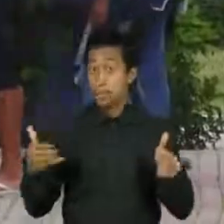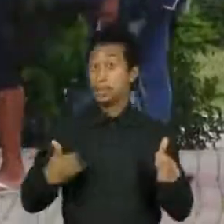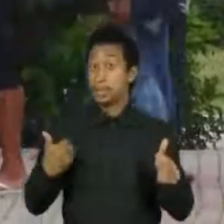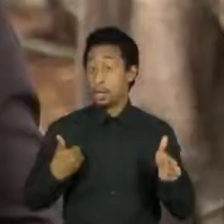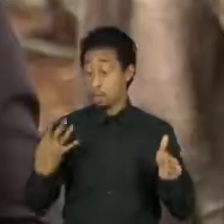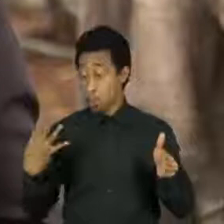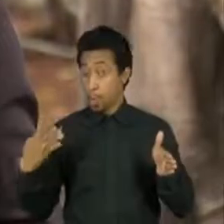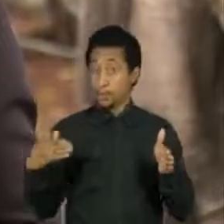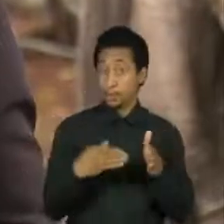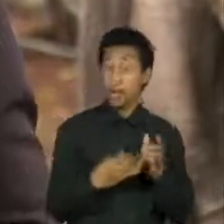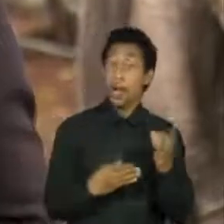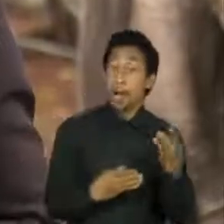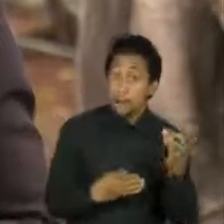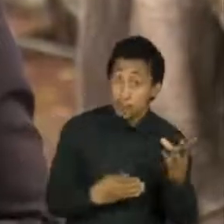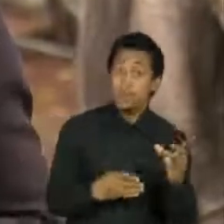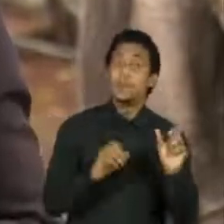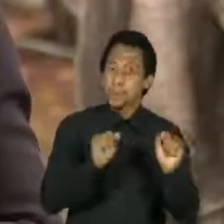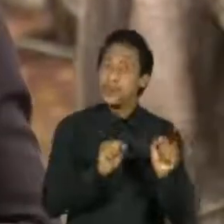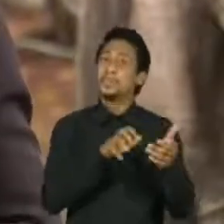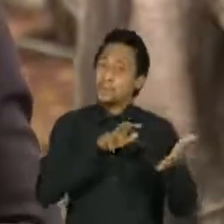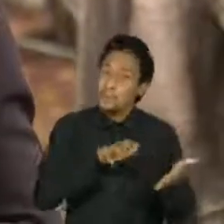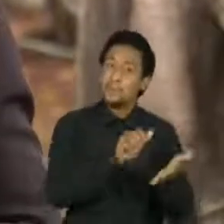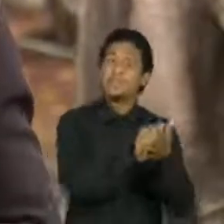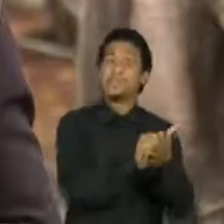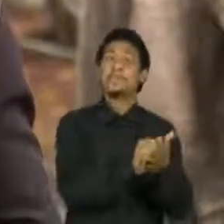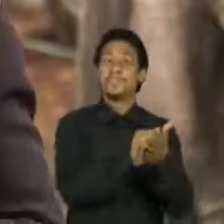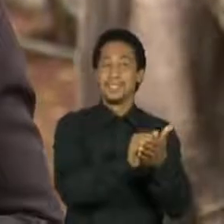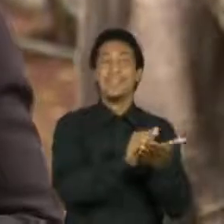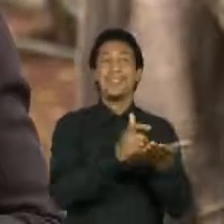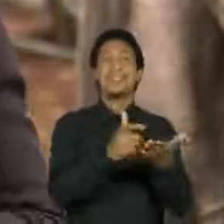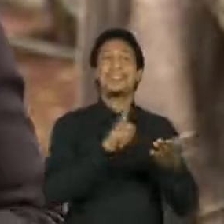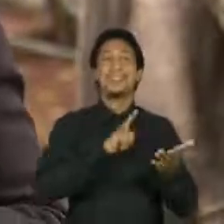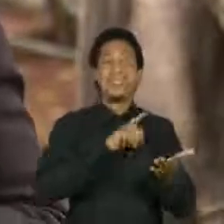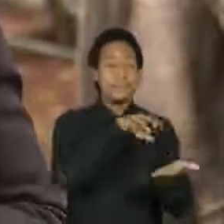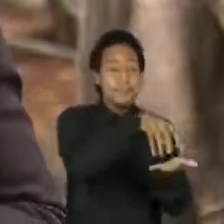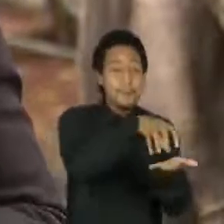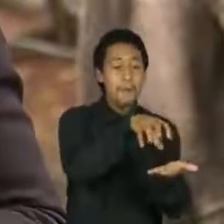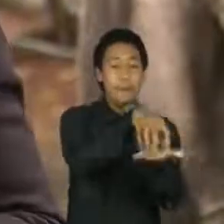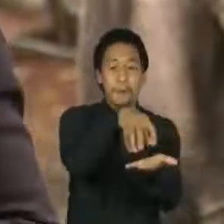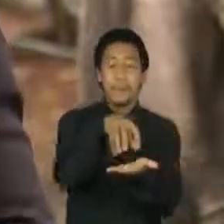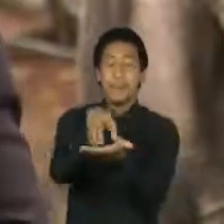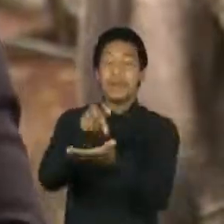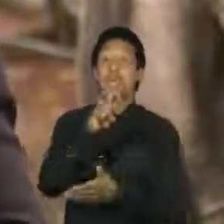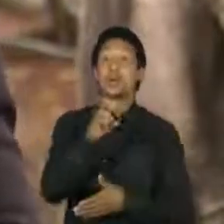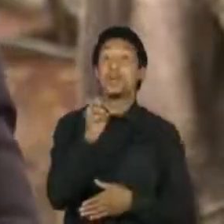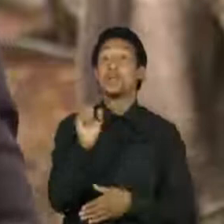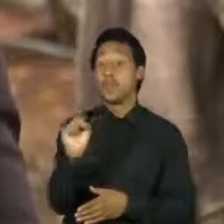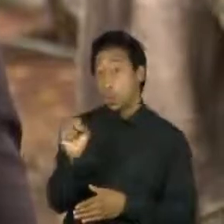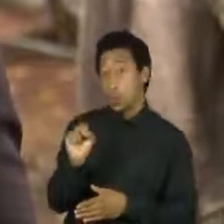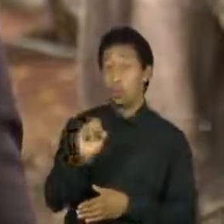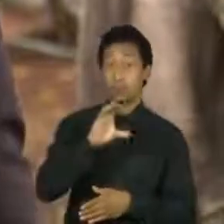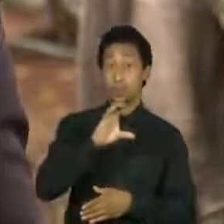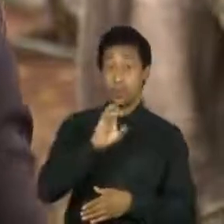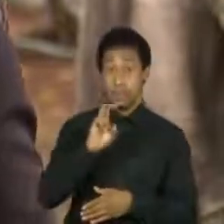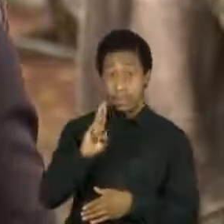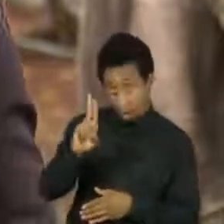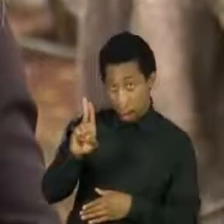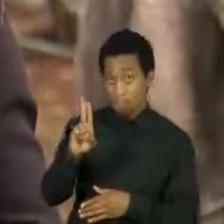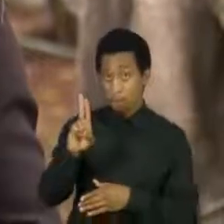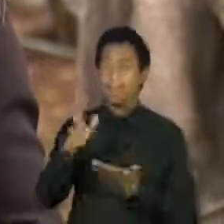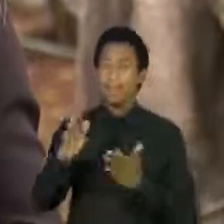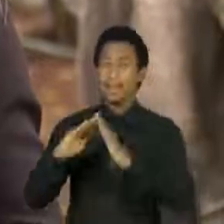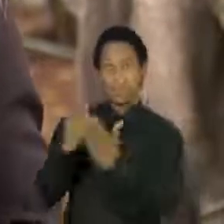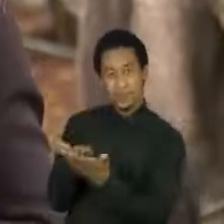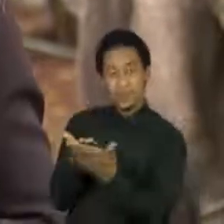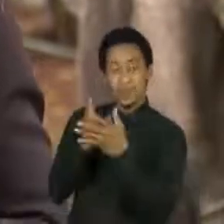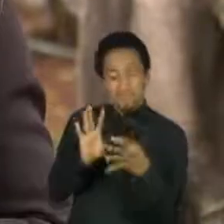podem se inscrever diretamente em um dos 58 CELS, os Centros Educacionais Unificados da capital, com